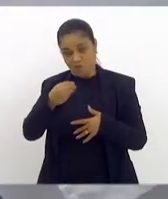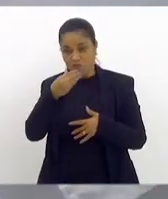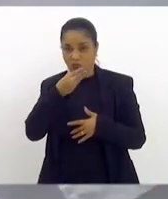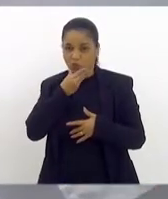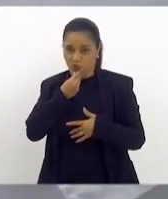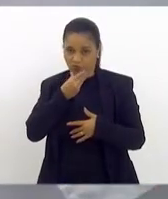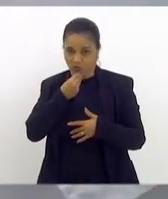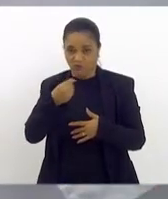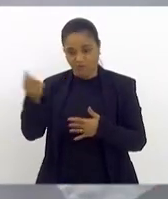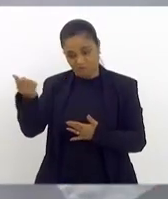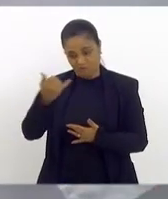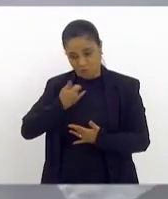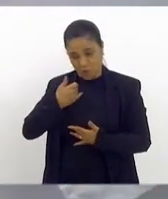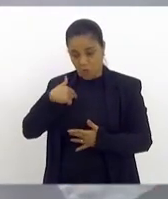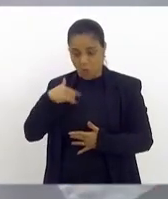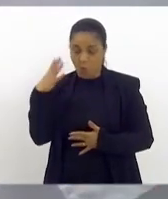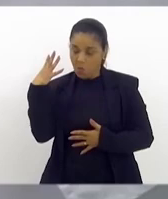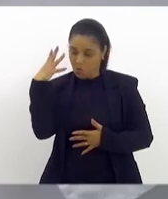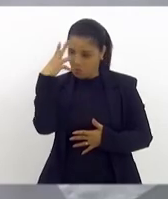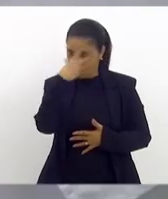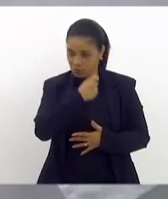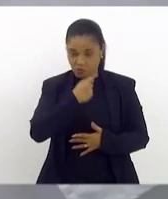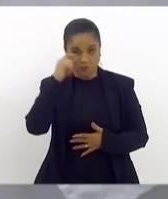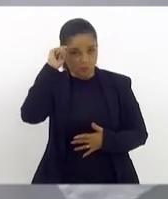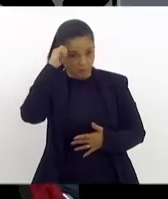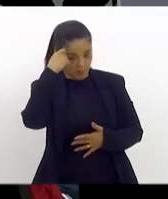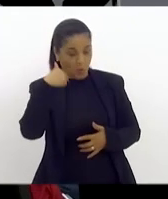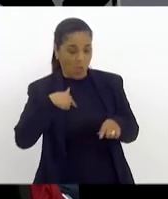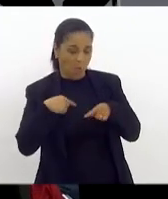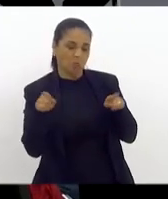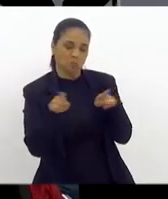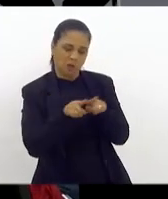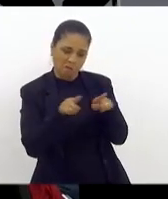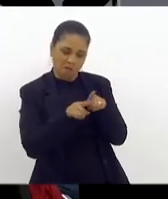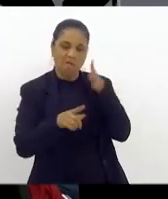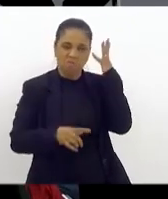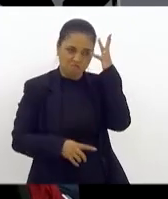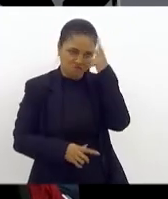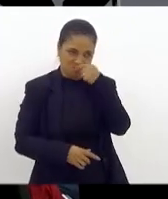bonito, eu sou também. Puxou, senhor. Puxou, não é?